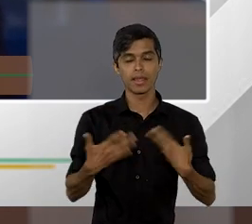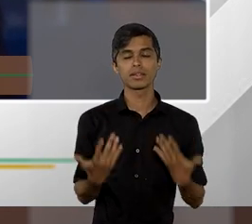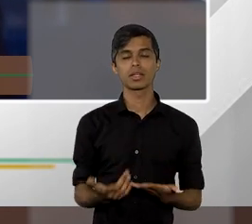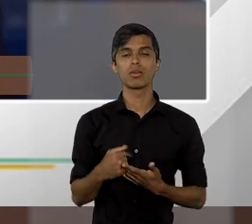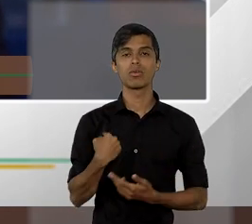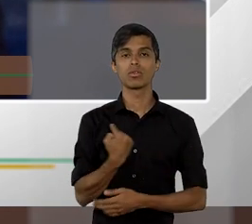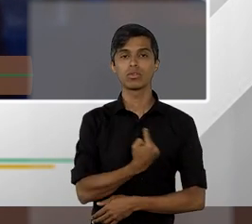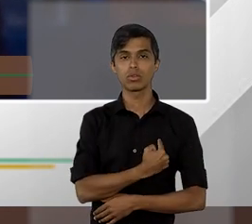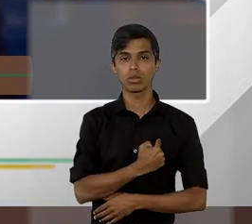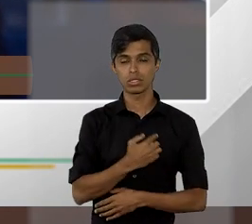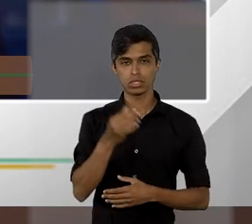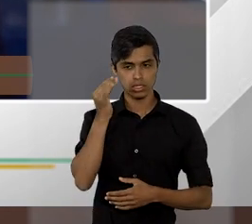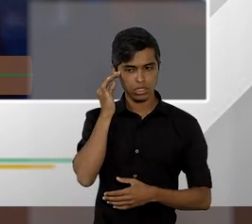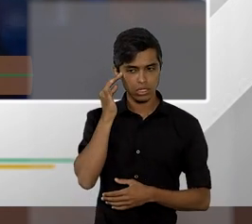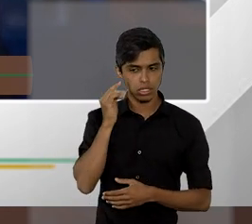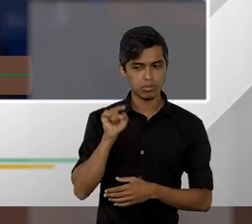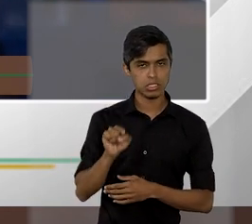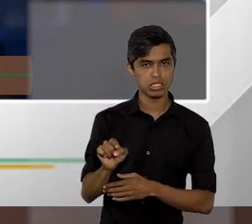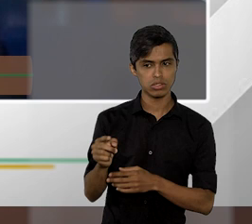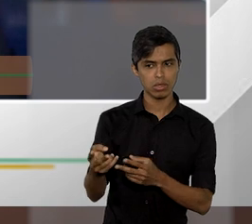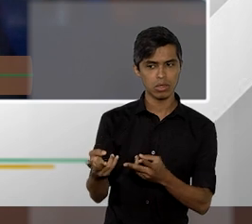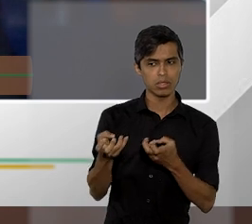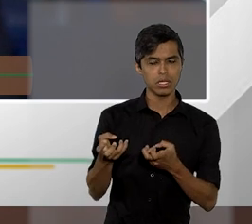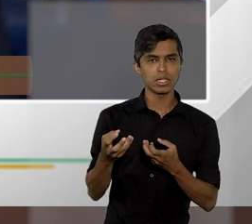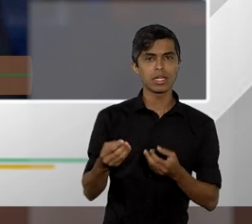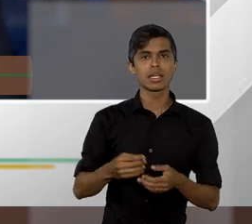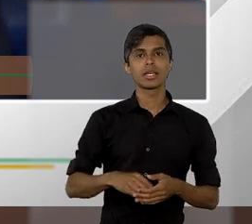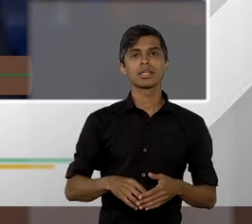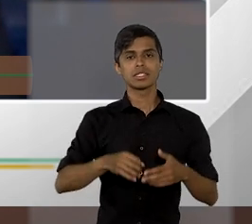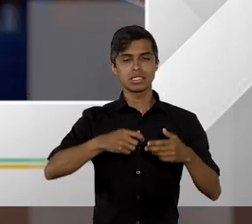inclusive, no meu modo de ver, estabilidade econômica.